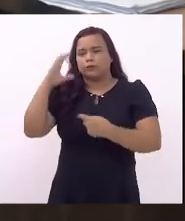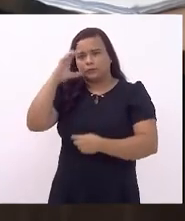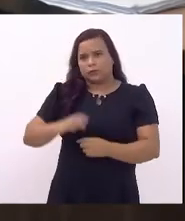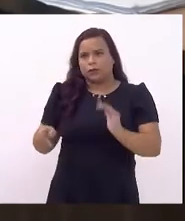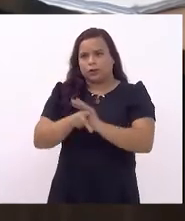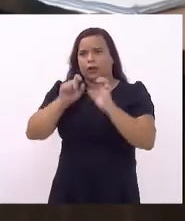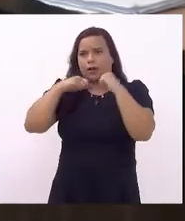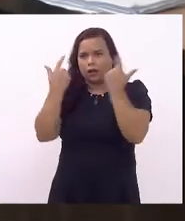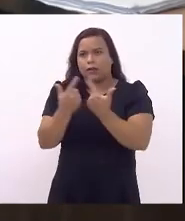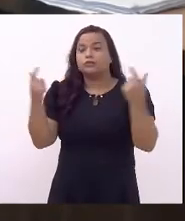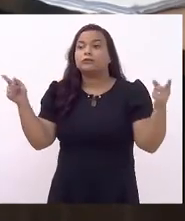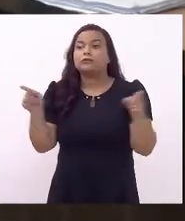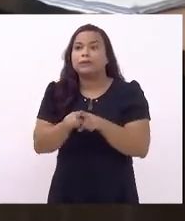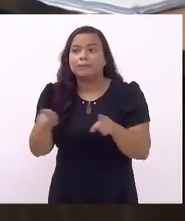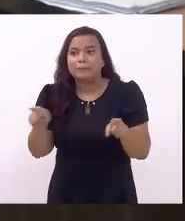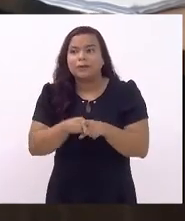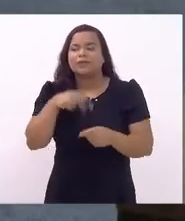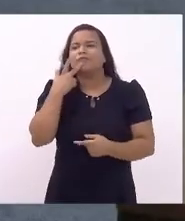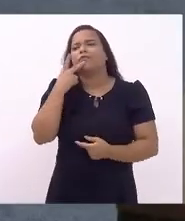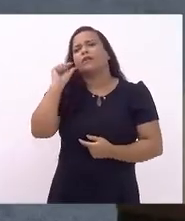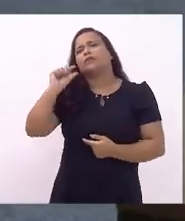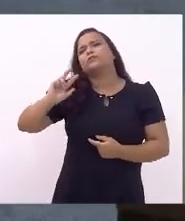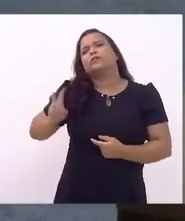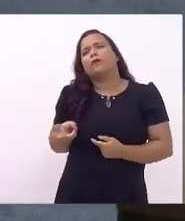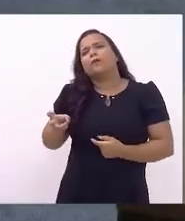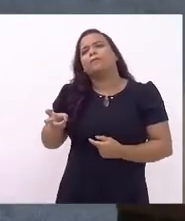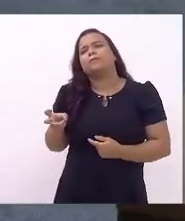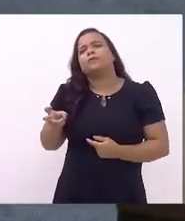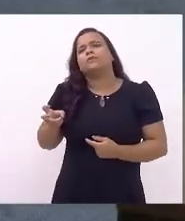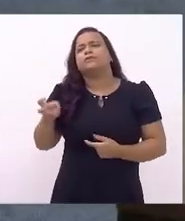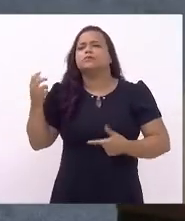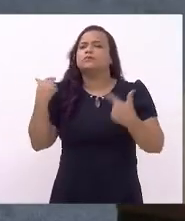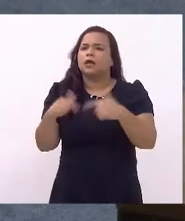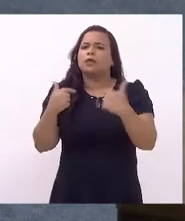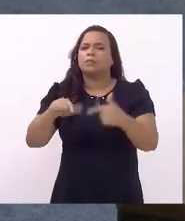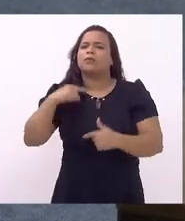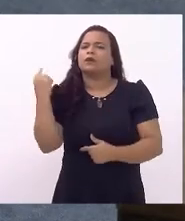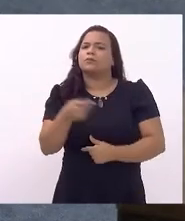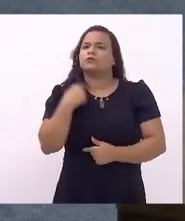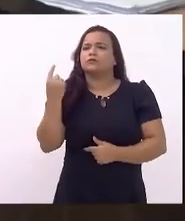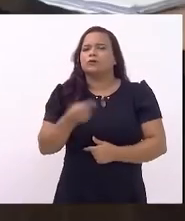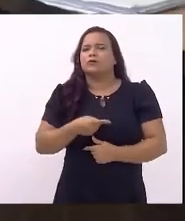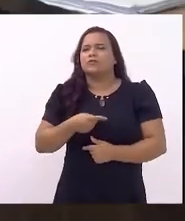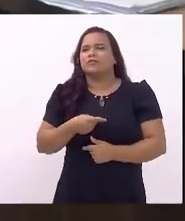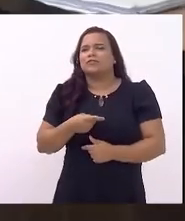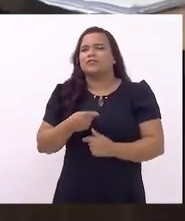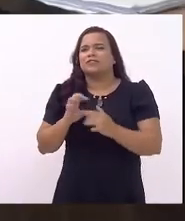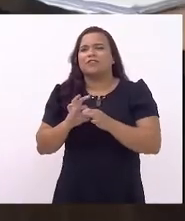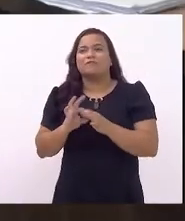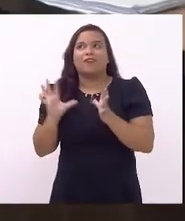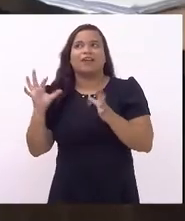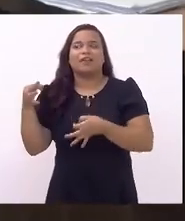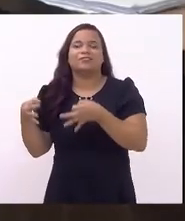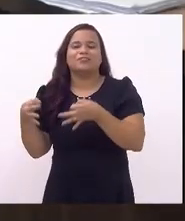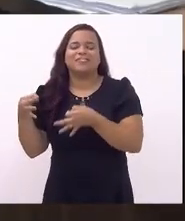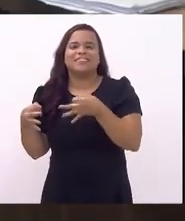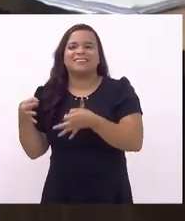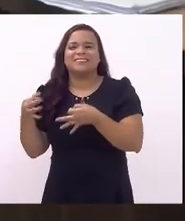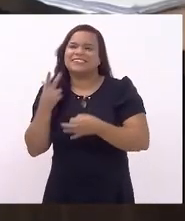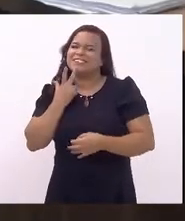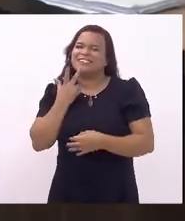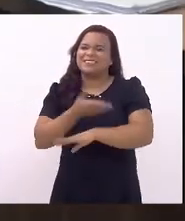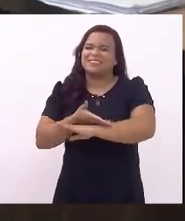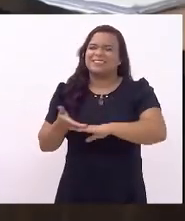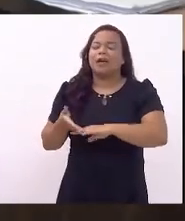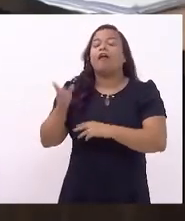e falei também um pouco, deputado Valdeque, do nosso trabalho, do frila de juíza, como eu gosto de chamar, que é